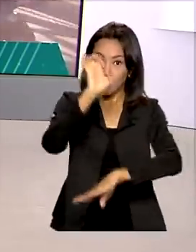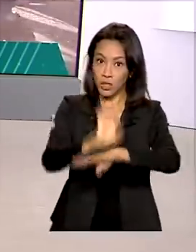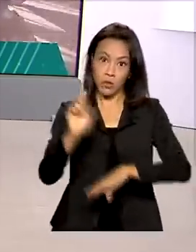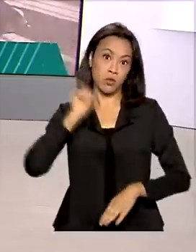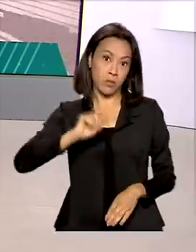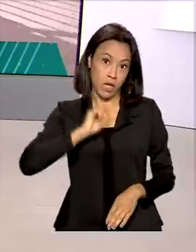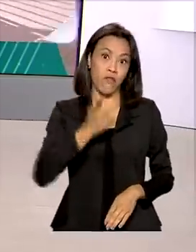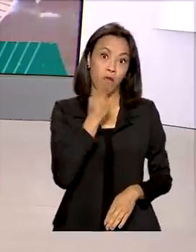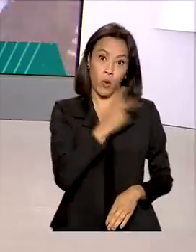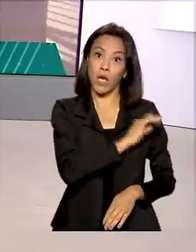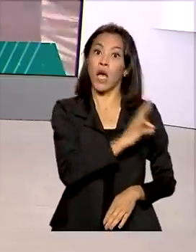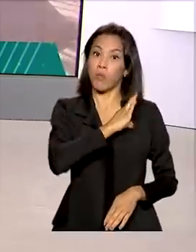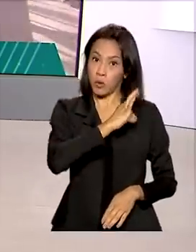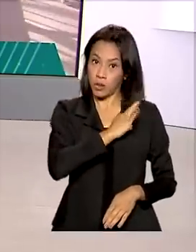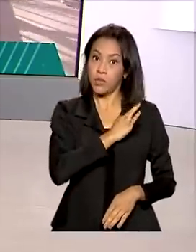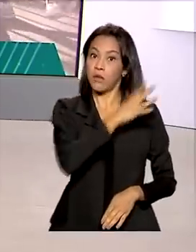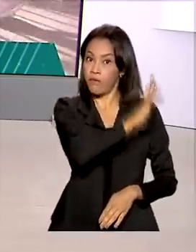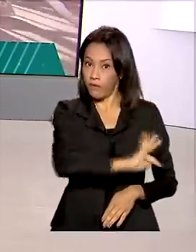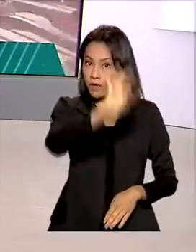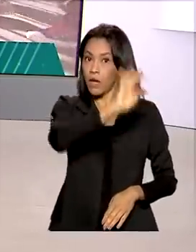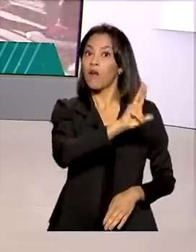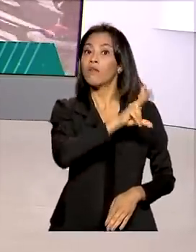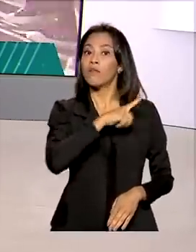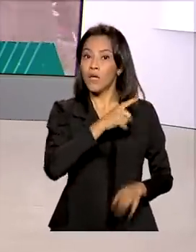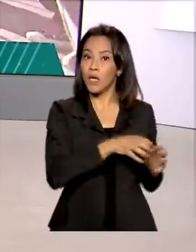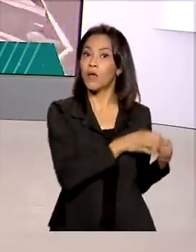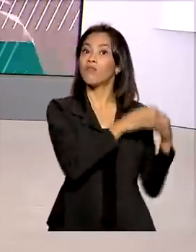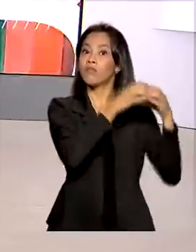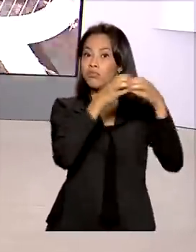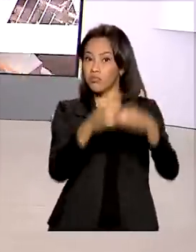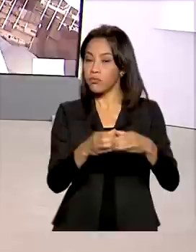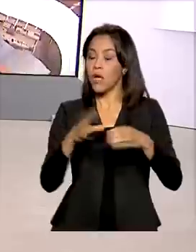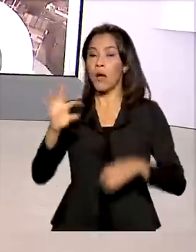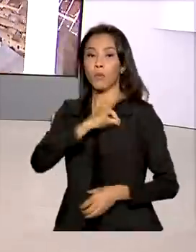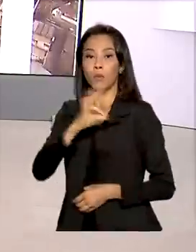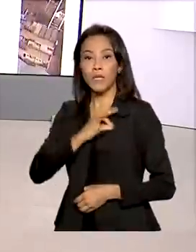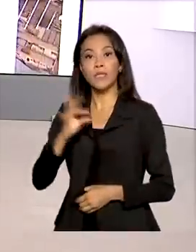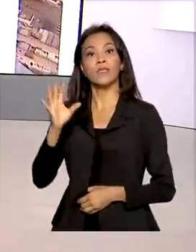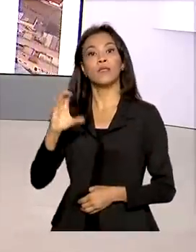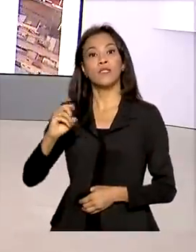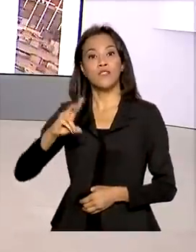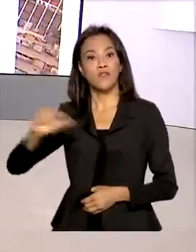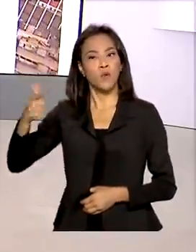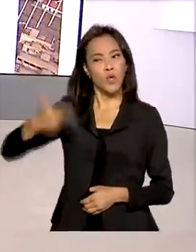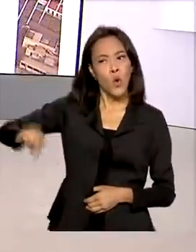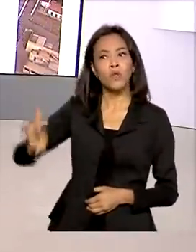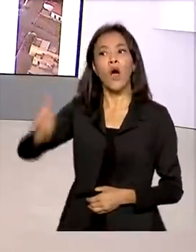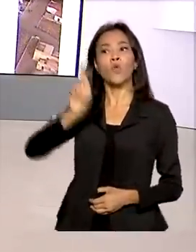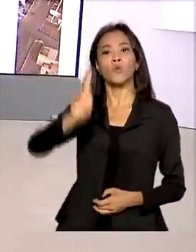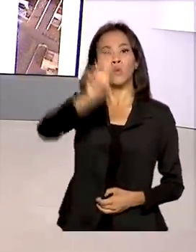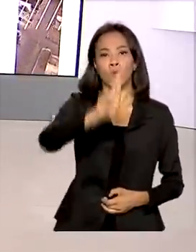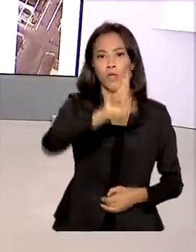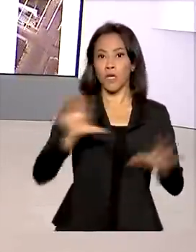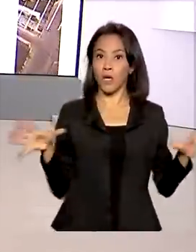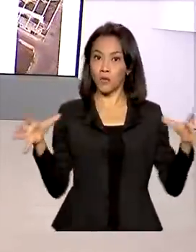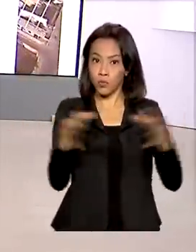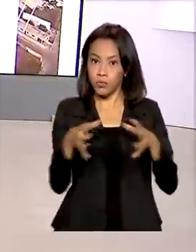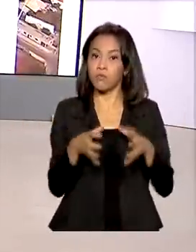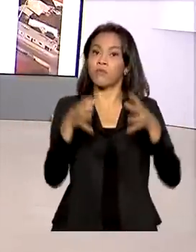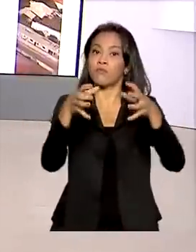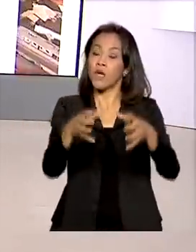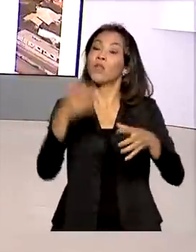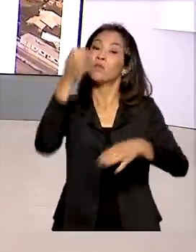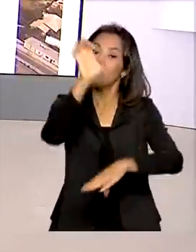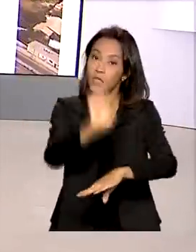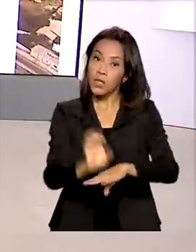Federal disponibilizou profissionais para atuar com a Polícia Civil e demais autoridades do Estado de Minas Gerais